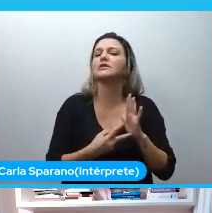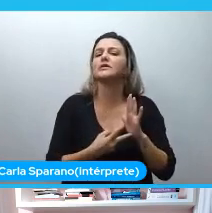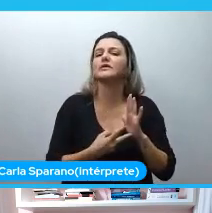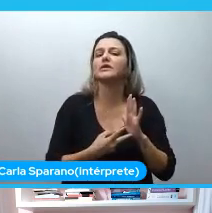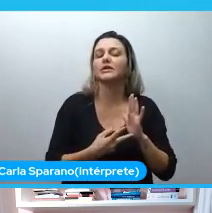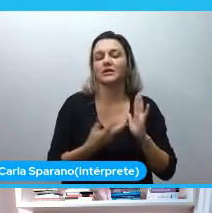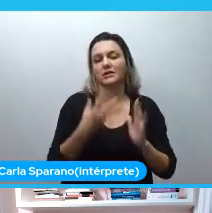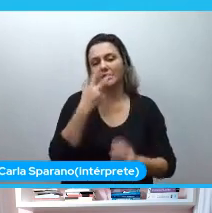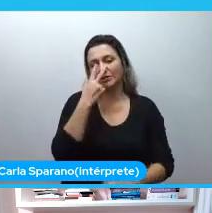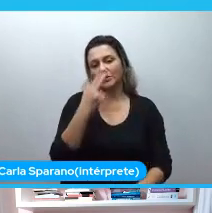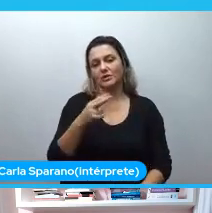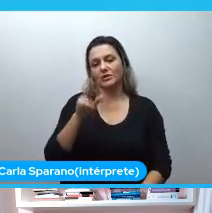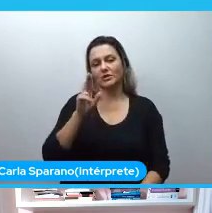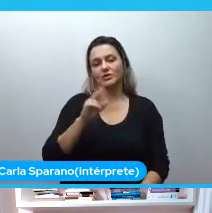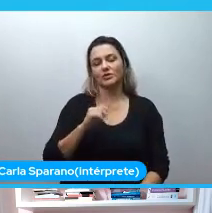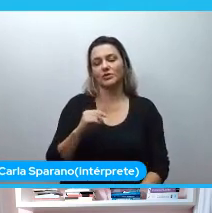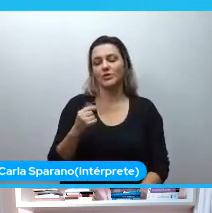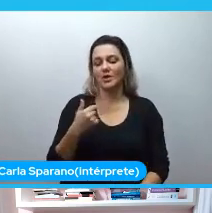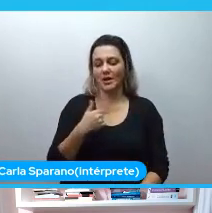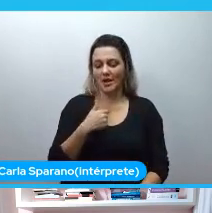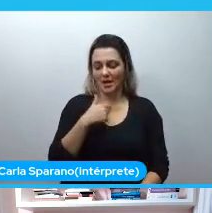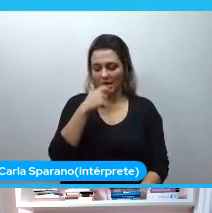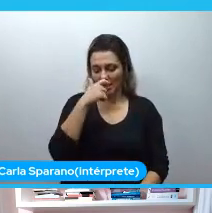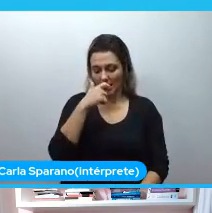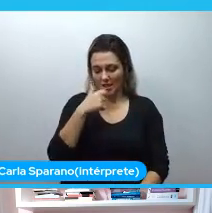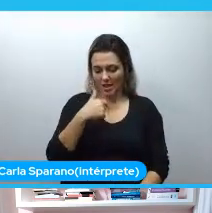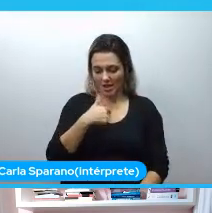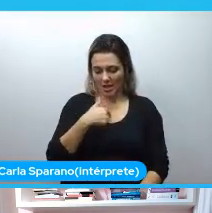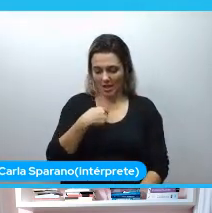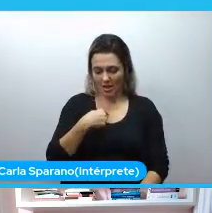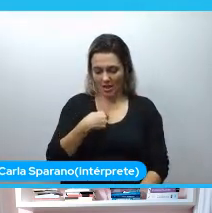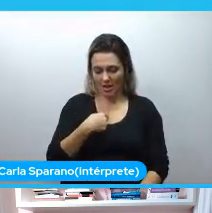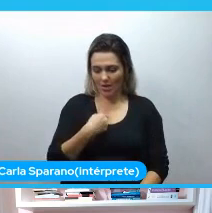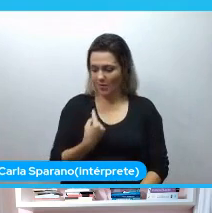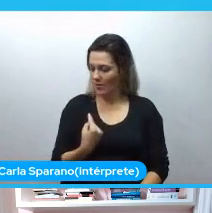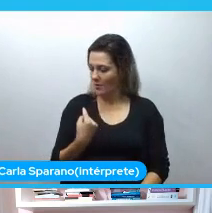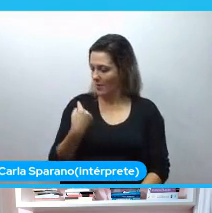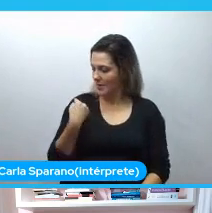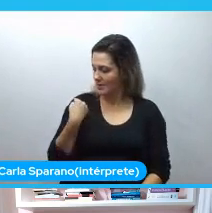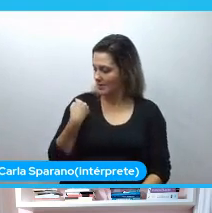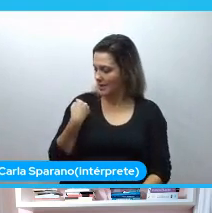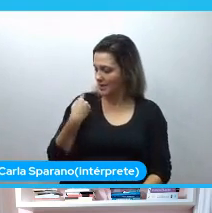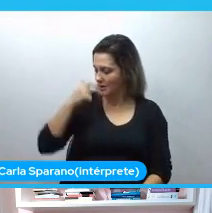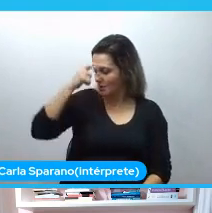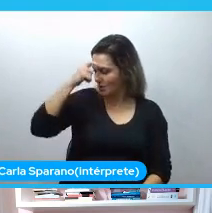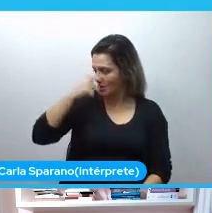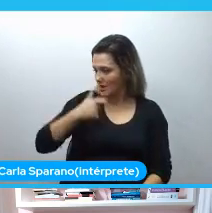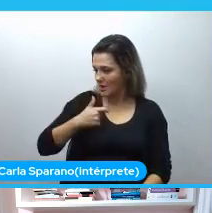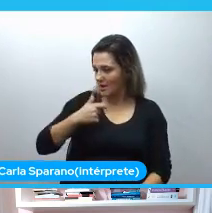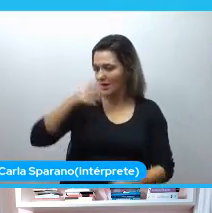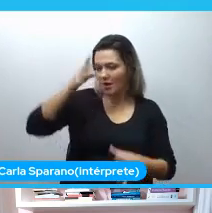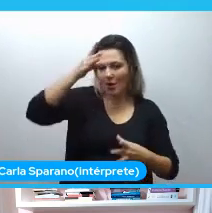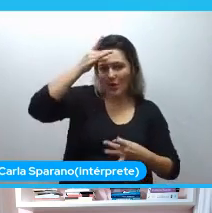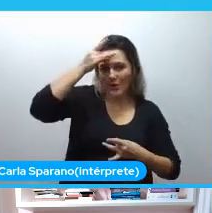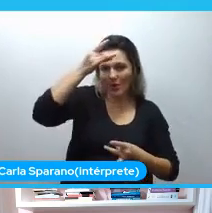Gabriela de 2013 e de 2014 não entendia que a responsabilidade era dela na